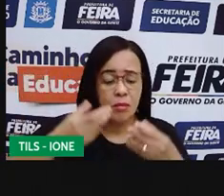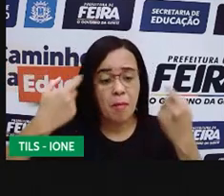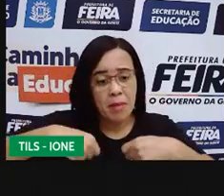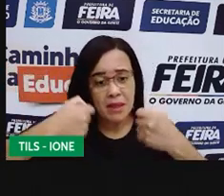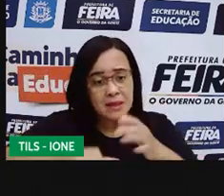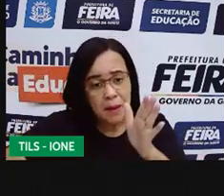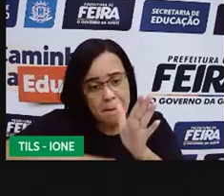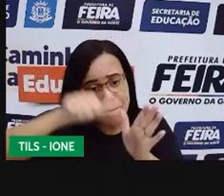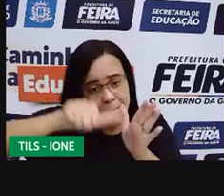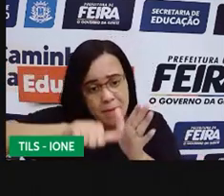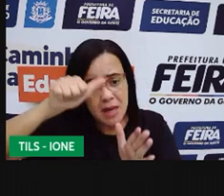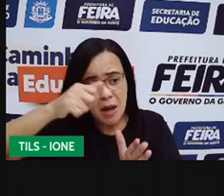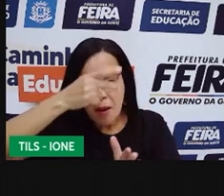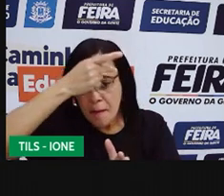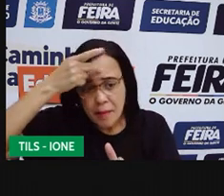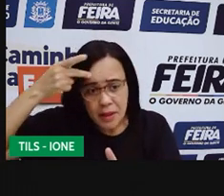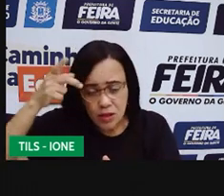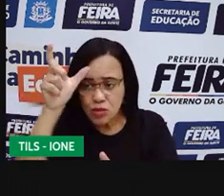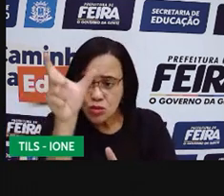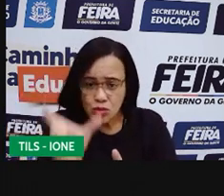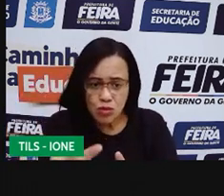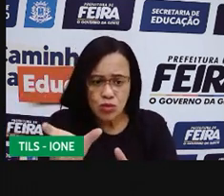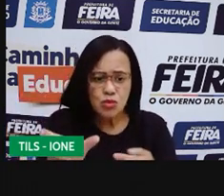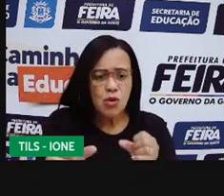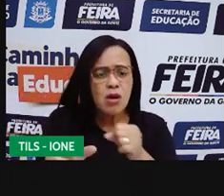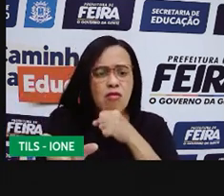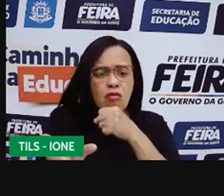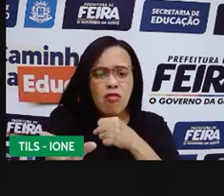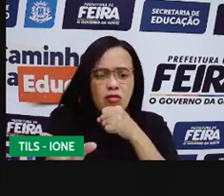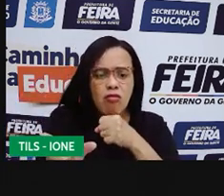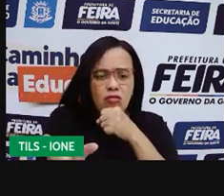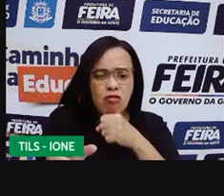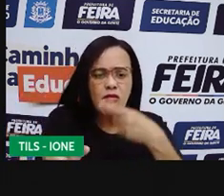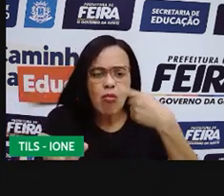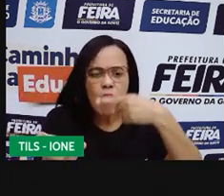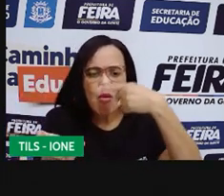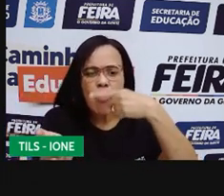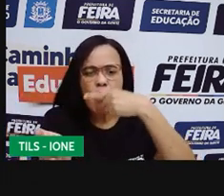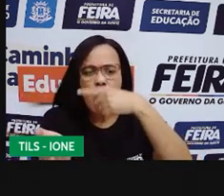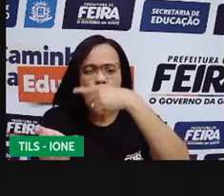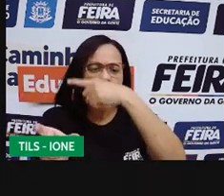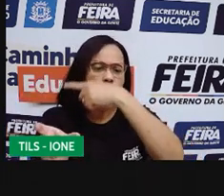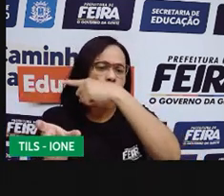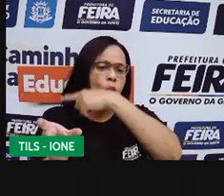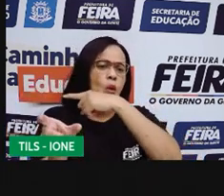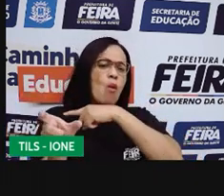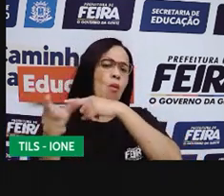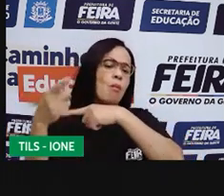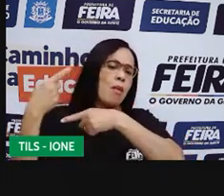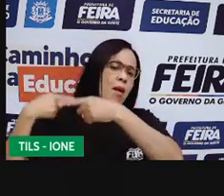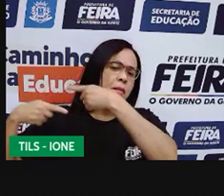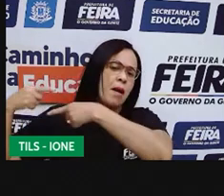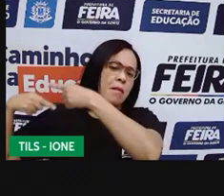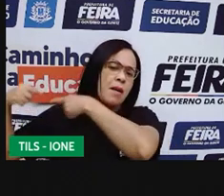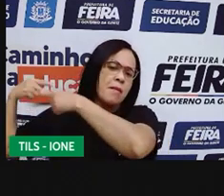A gente já viu um pouco desse assunto em outras aulas, e agora vamos retomar esse ponto.